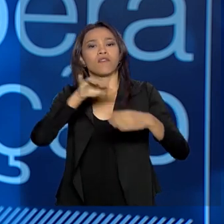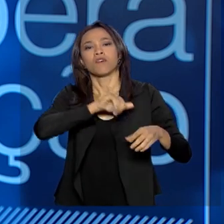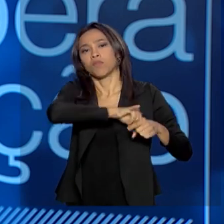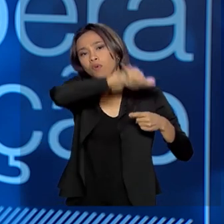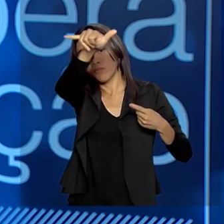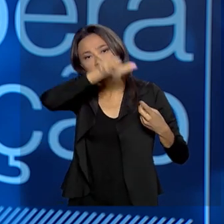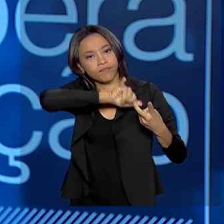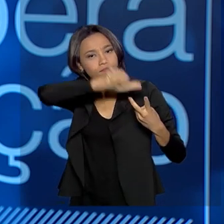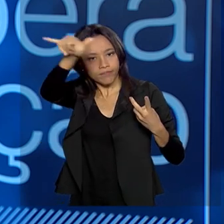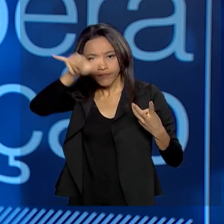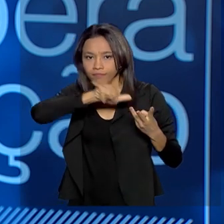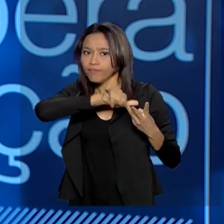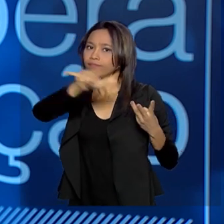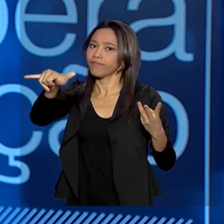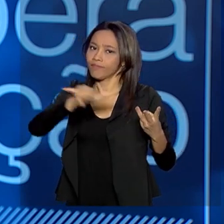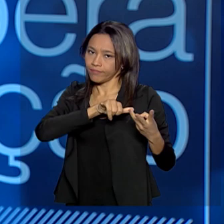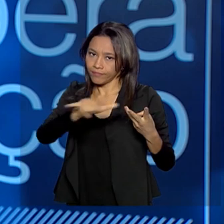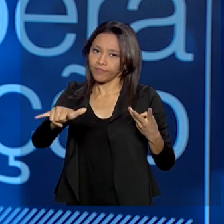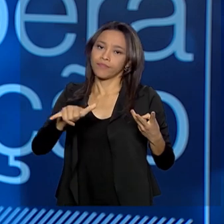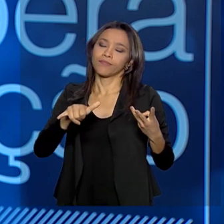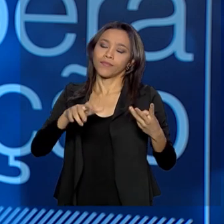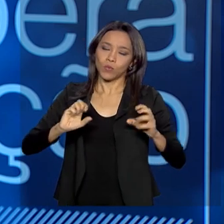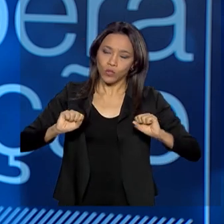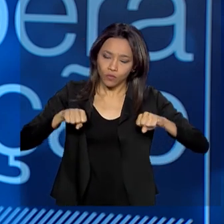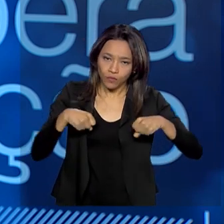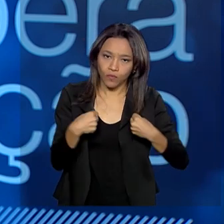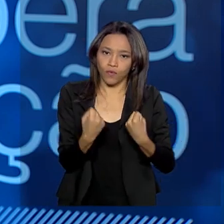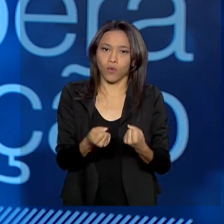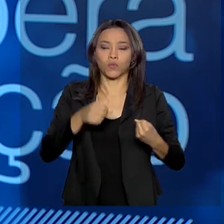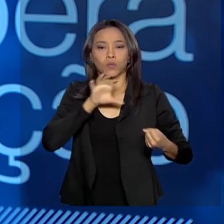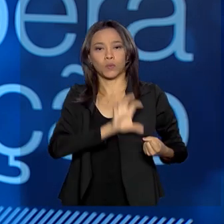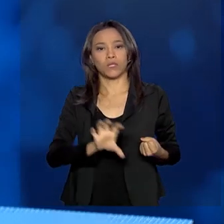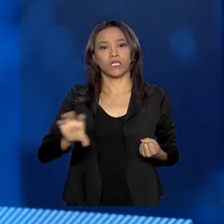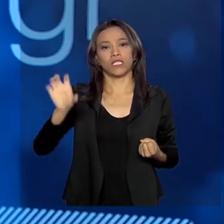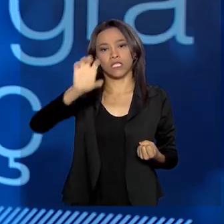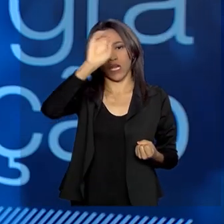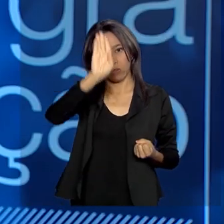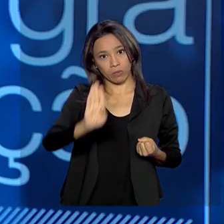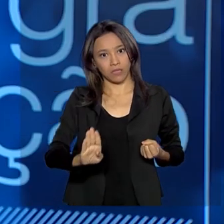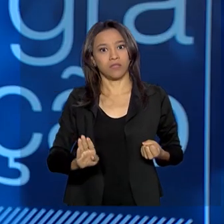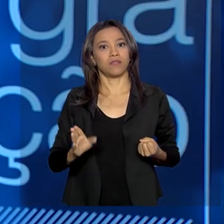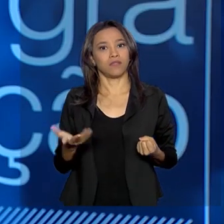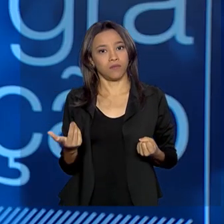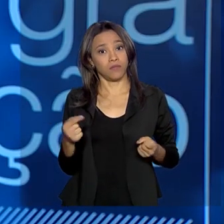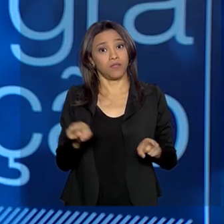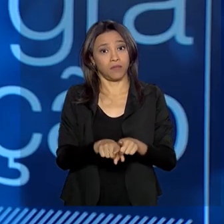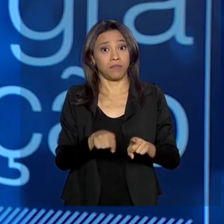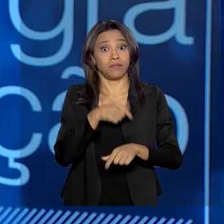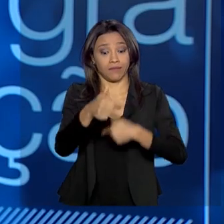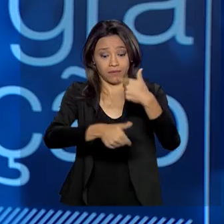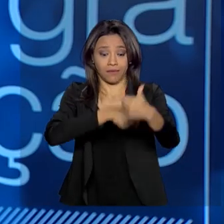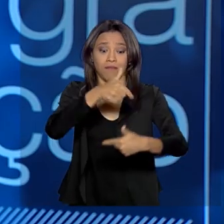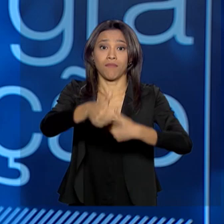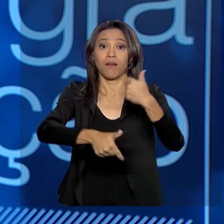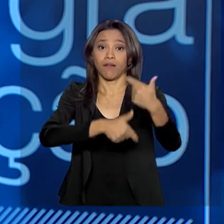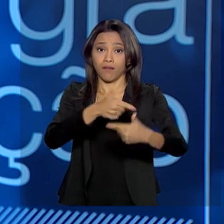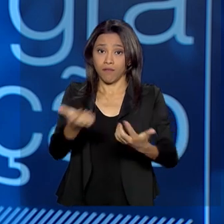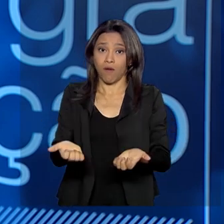brasileiro um grande esforço de logística e de emprego, inclusive de